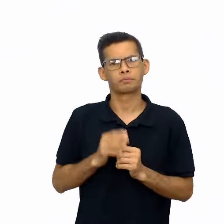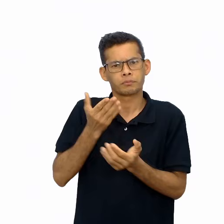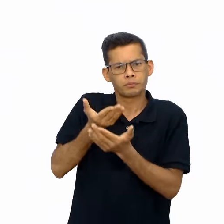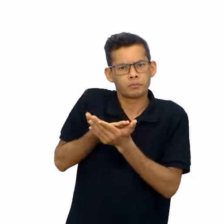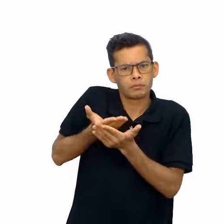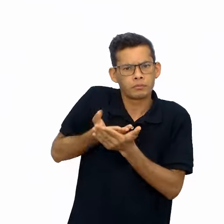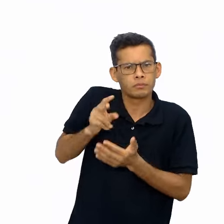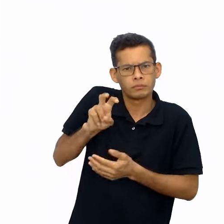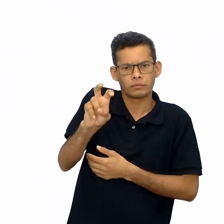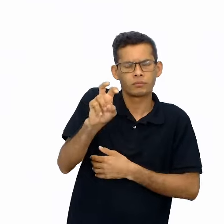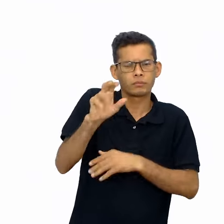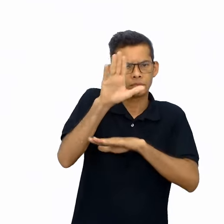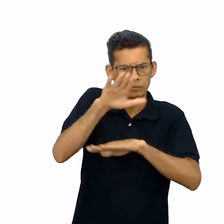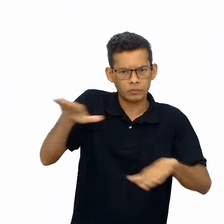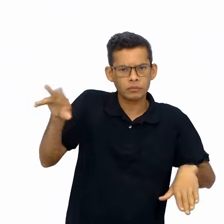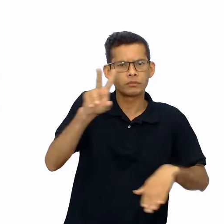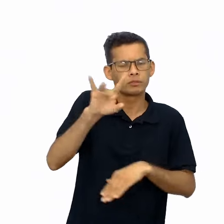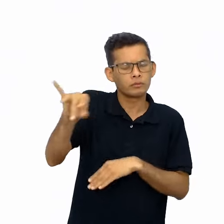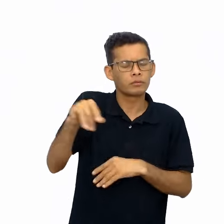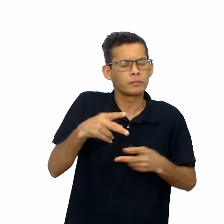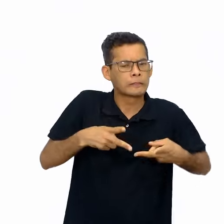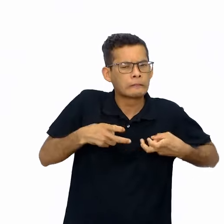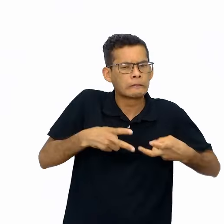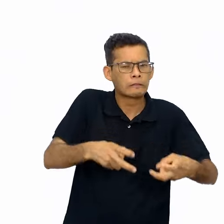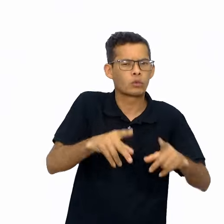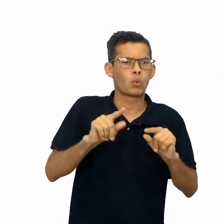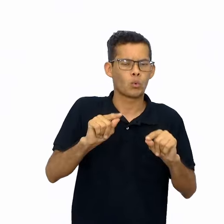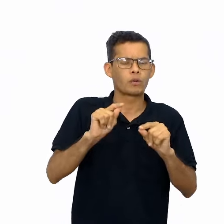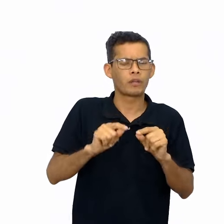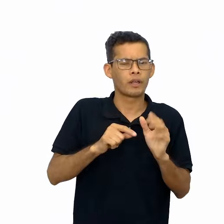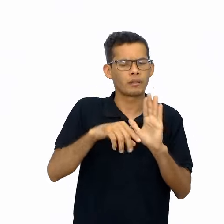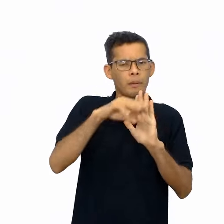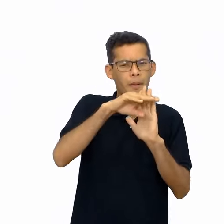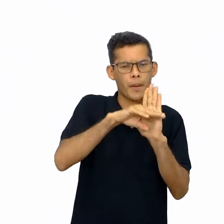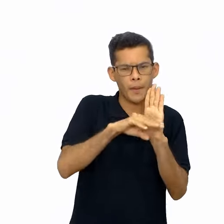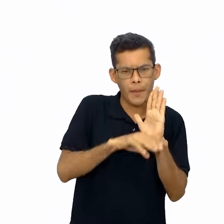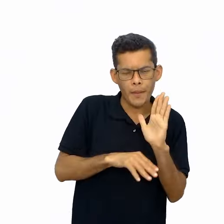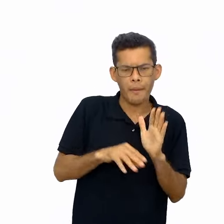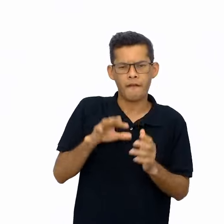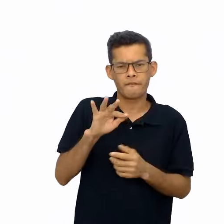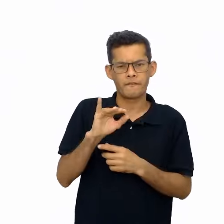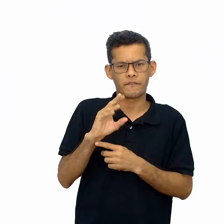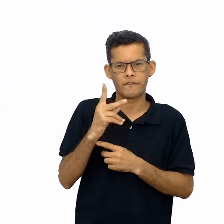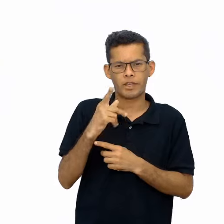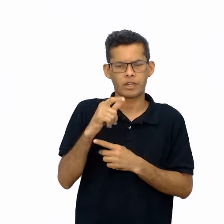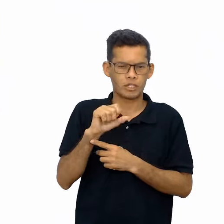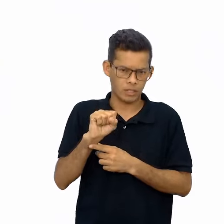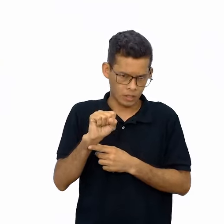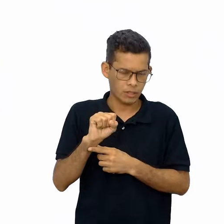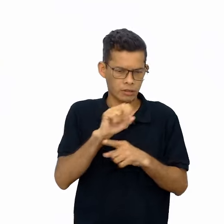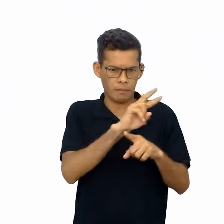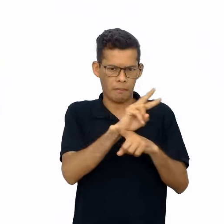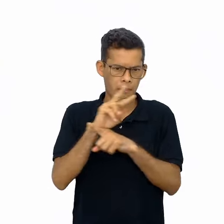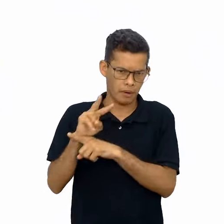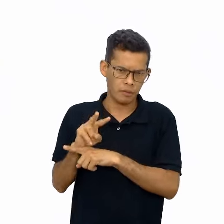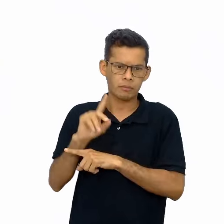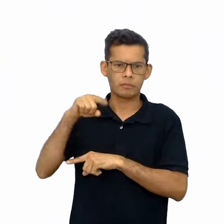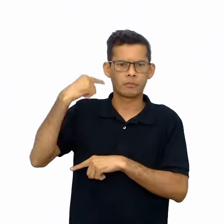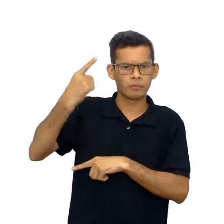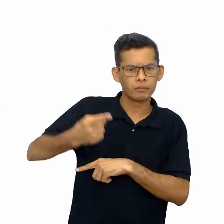estudantes explorarão algumas fichas de empréstimos para analisar os dados que cada um traz. Na sequência,